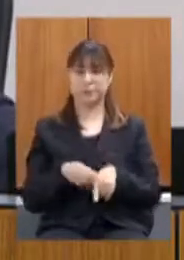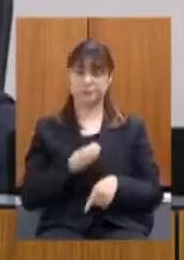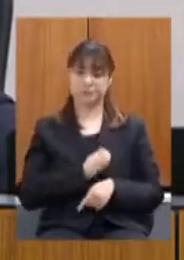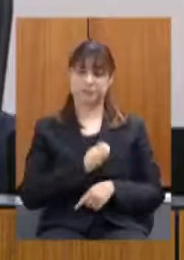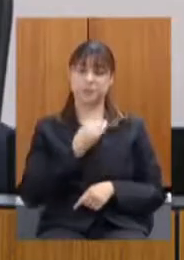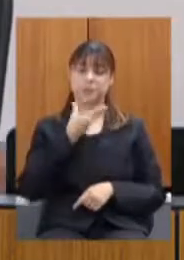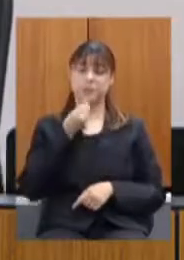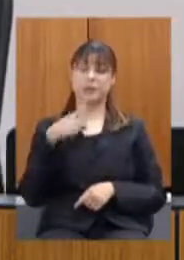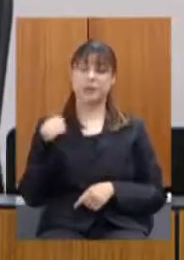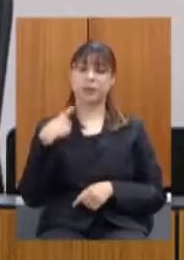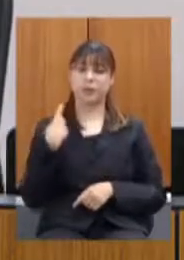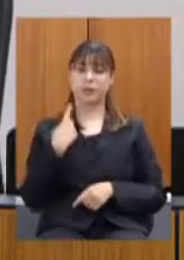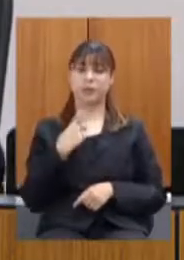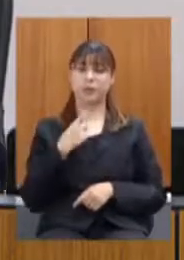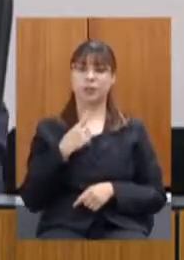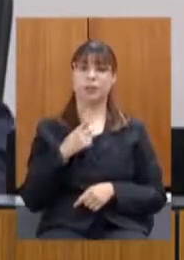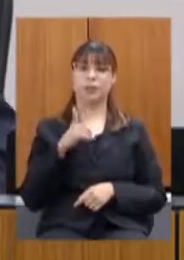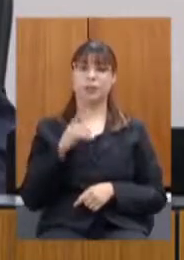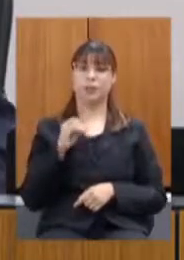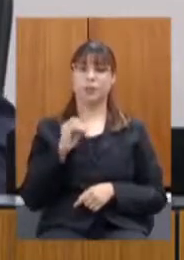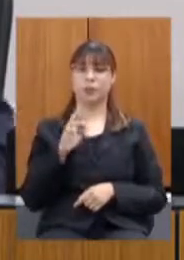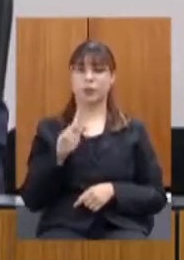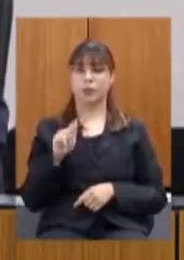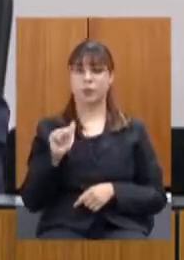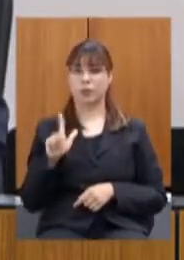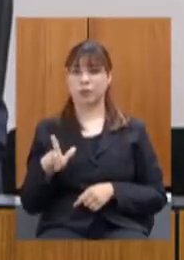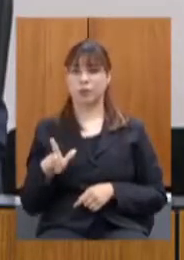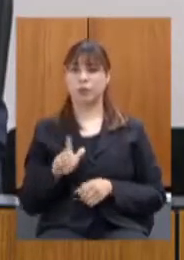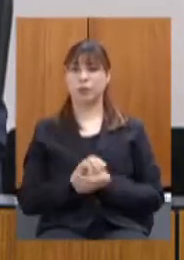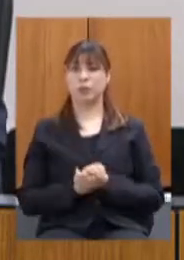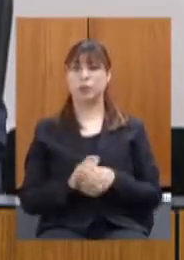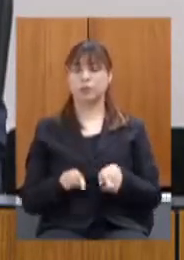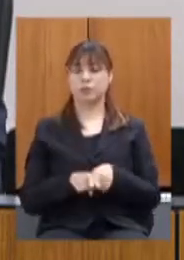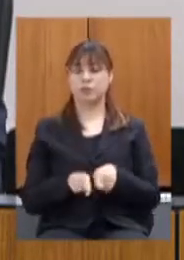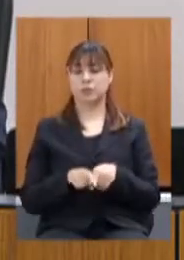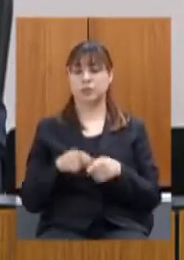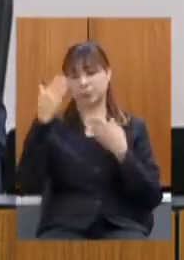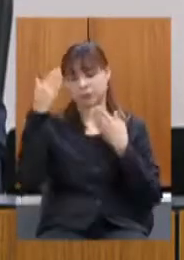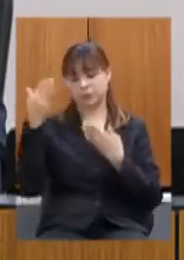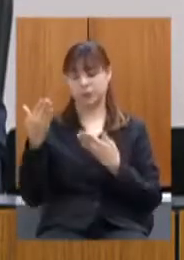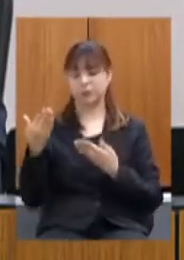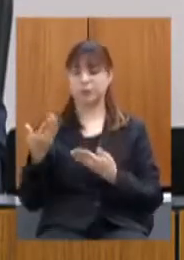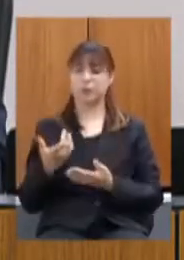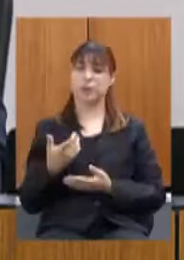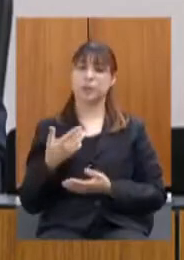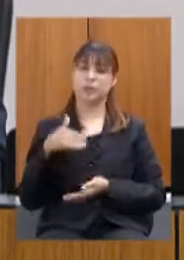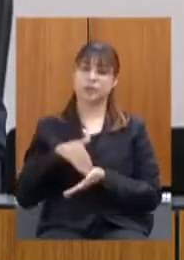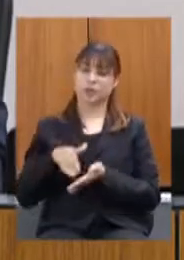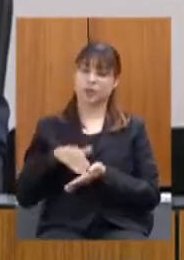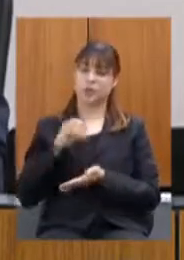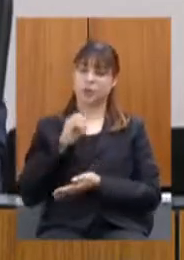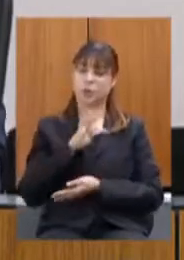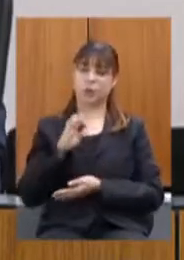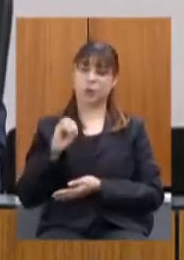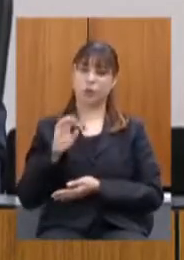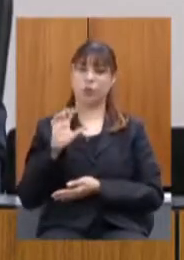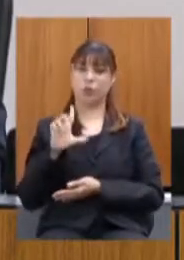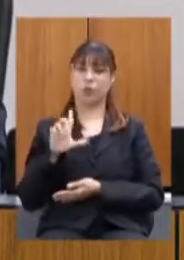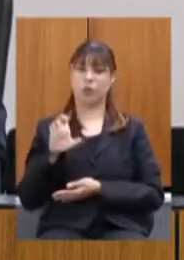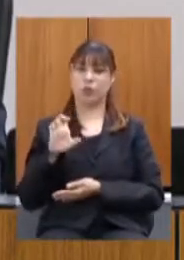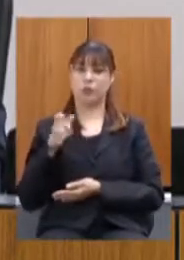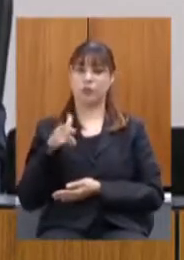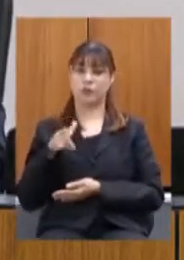deputado Dorgal Andrade aqui conosco agradecer a presença do secretário Otto Levy muito obrigado e